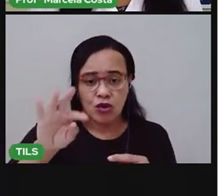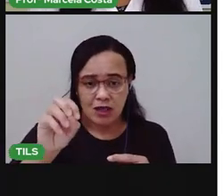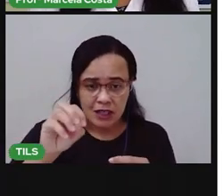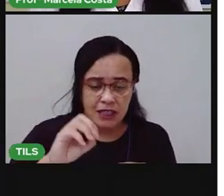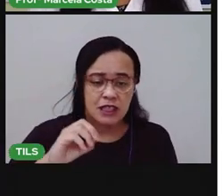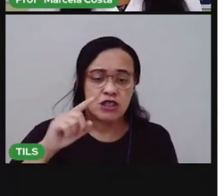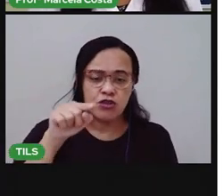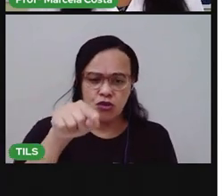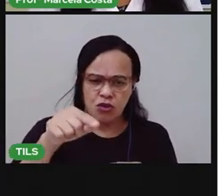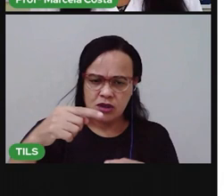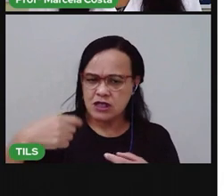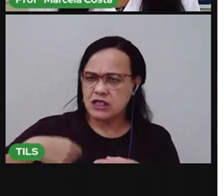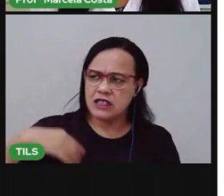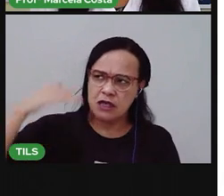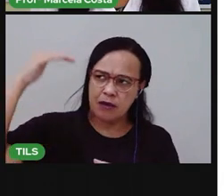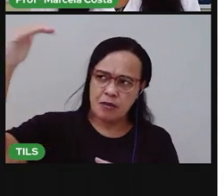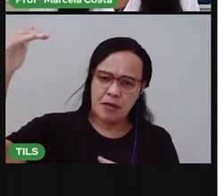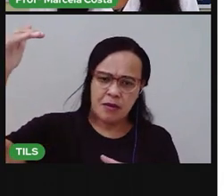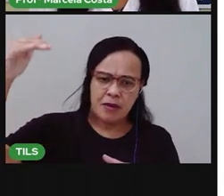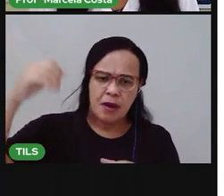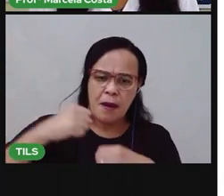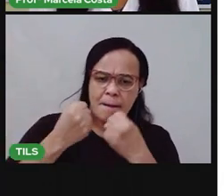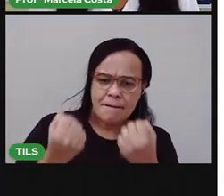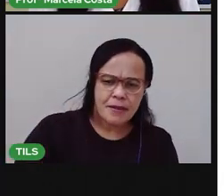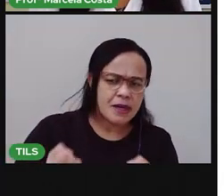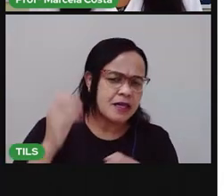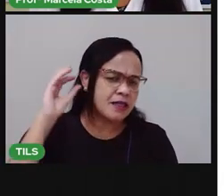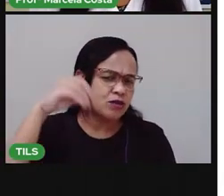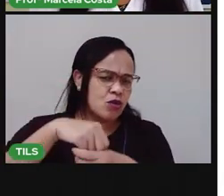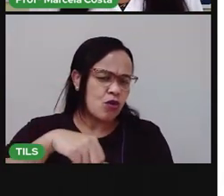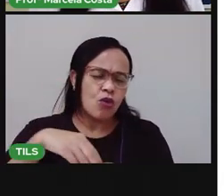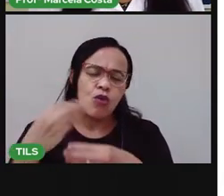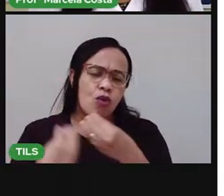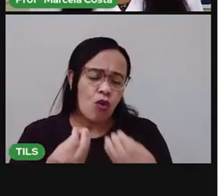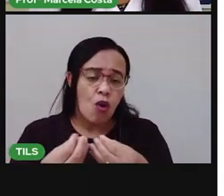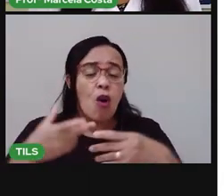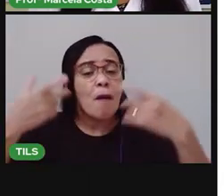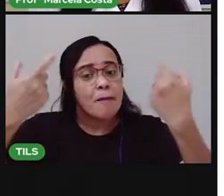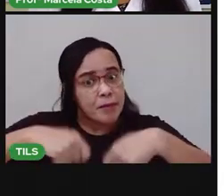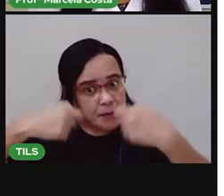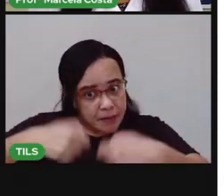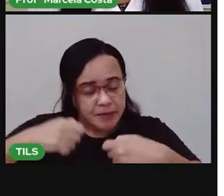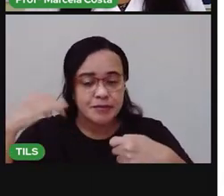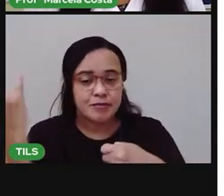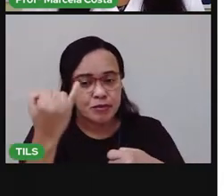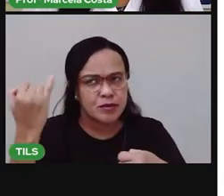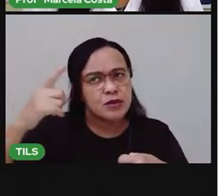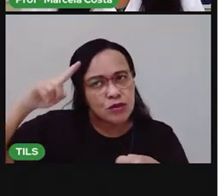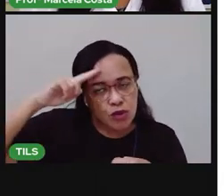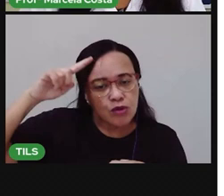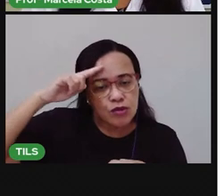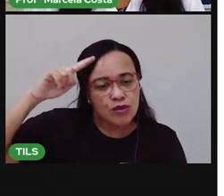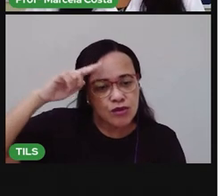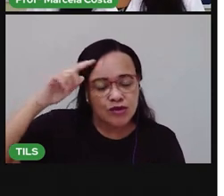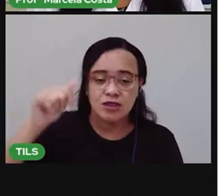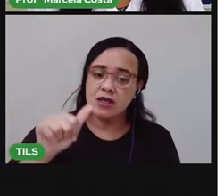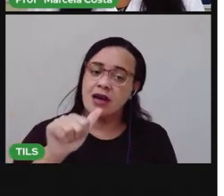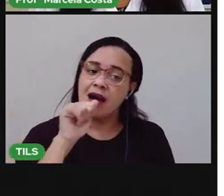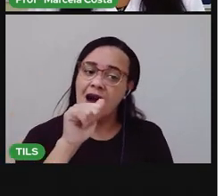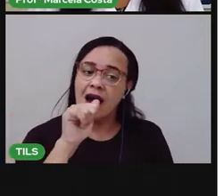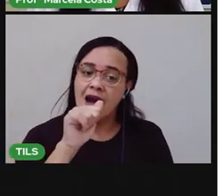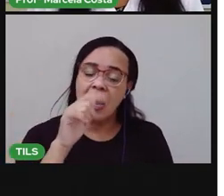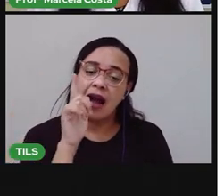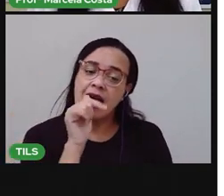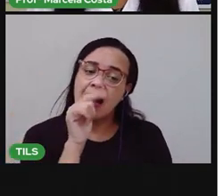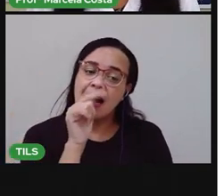tamanho. Você precisa consumir essa quantidade de água todos os dias, para que o seu corpo se mantenha